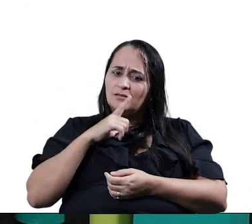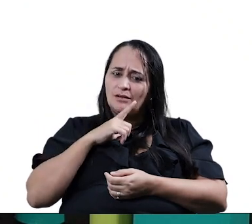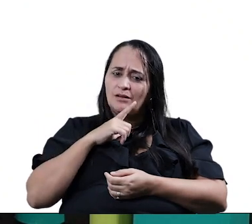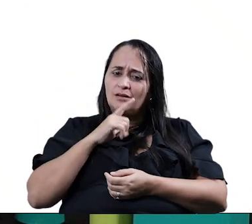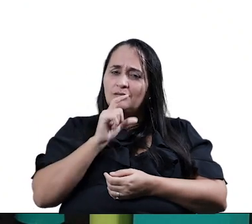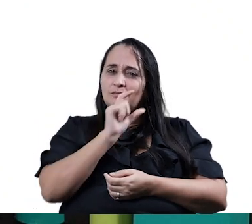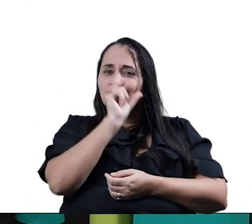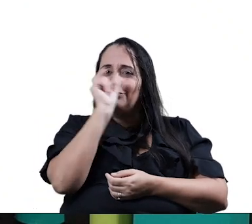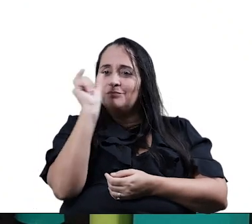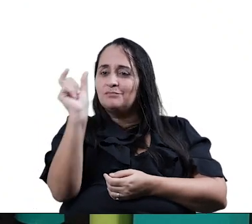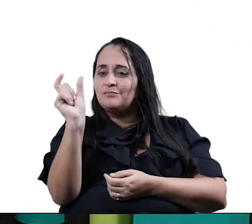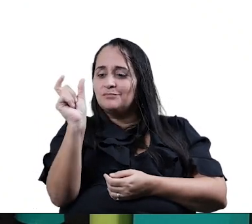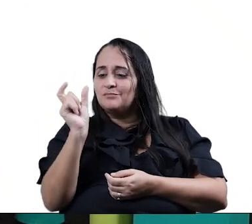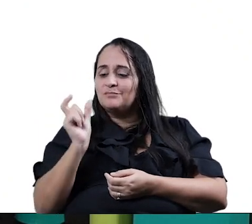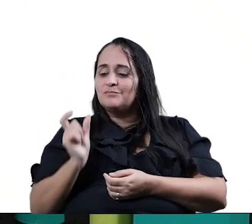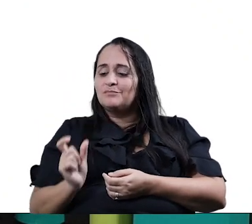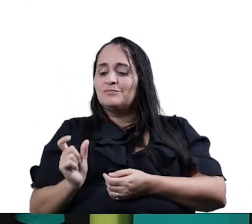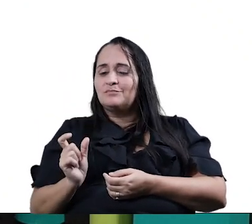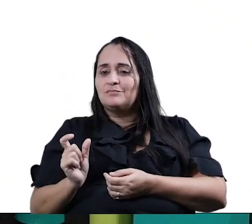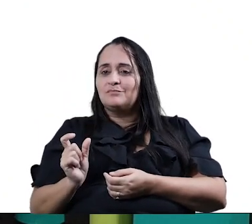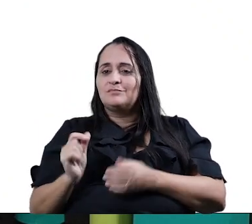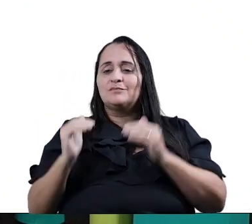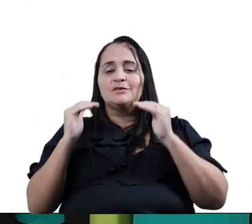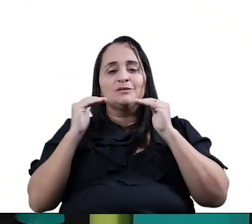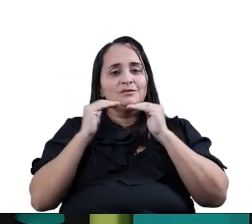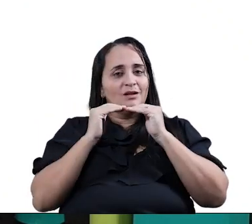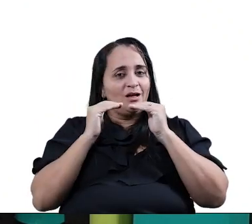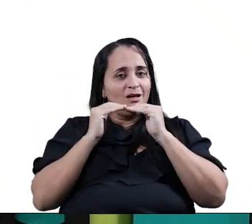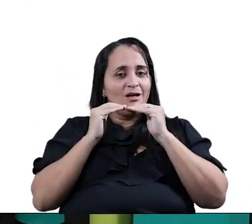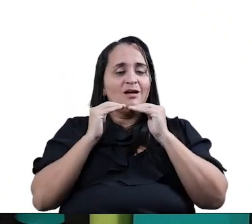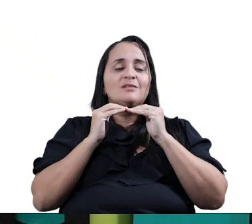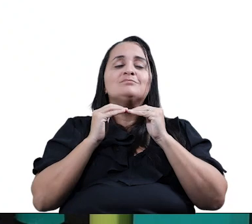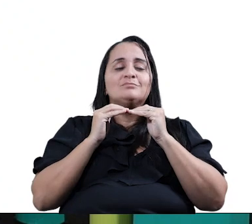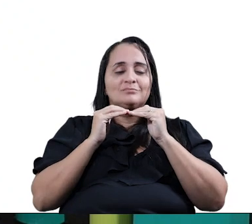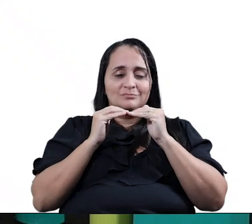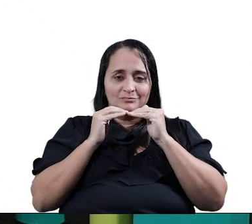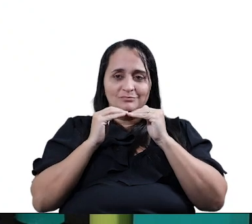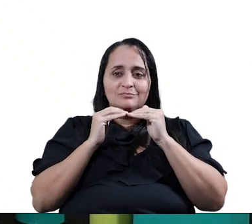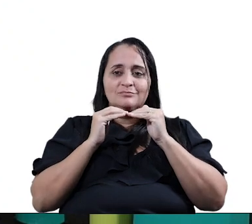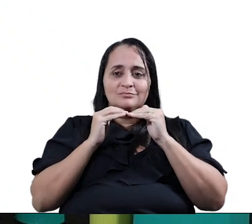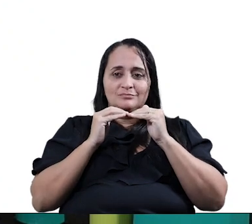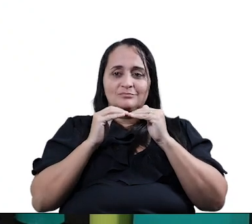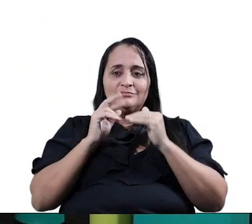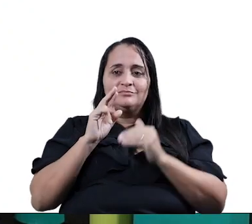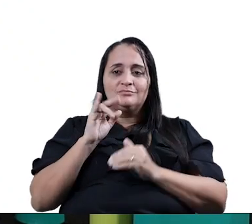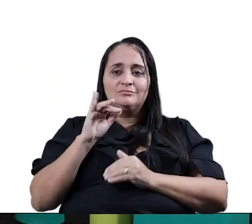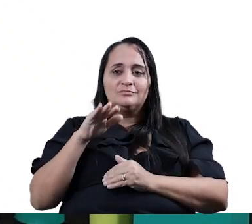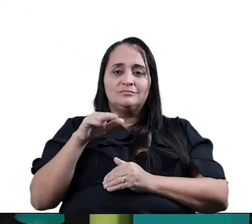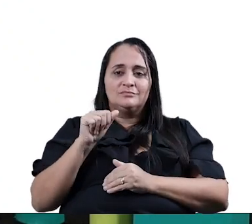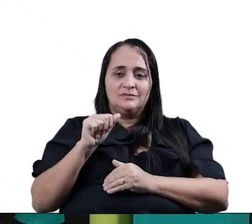segunda sílaba De cada palavra Está rimando Elas têm duas sílabas C